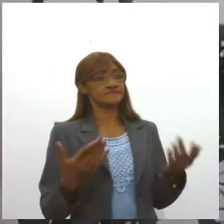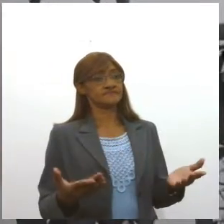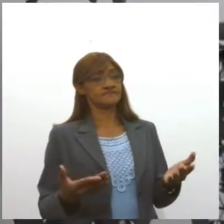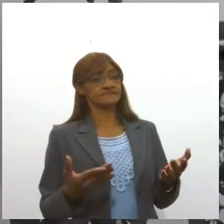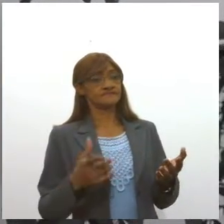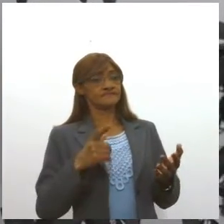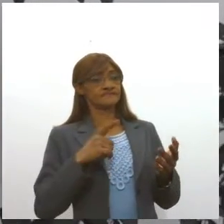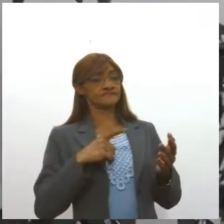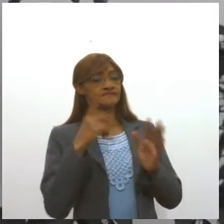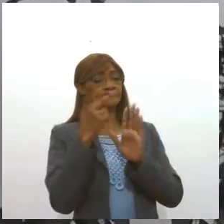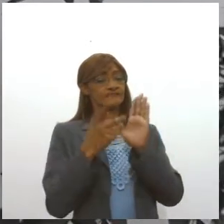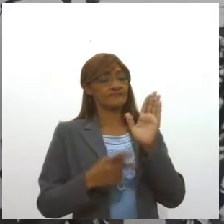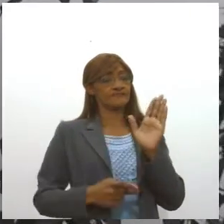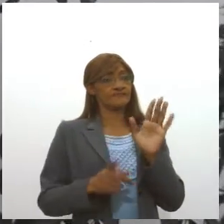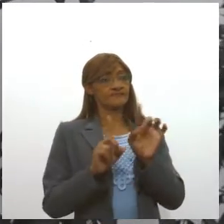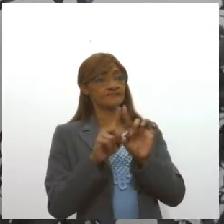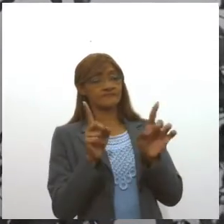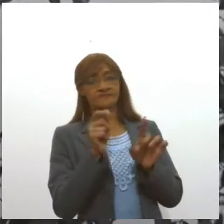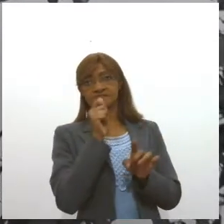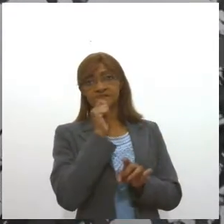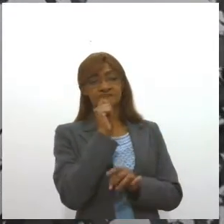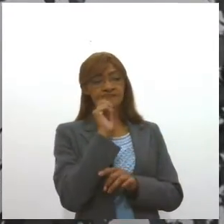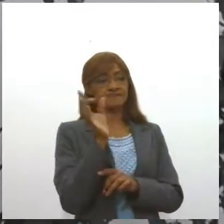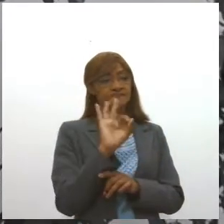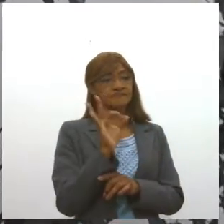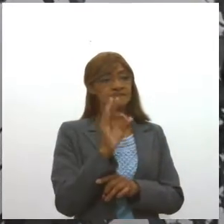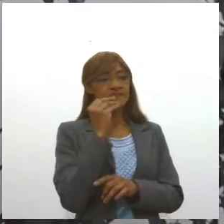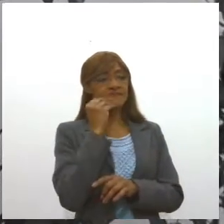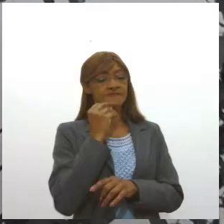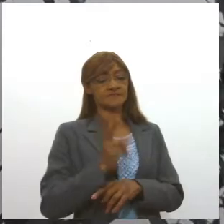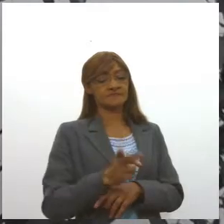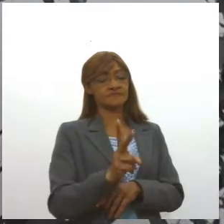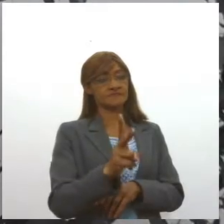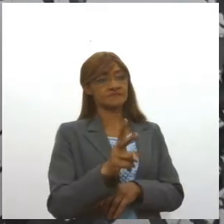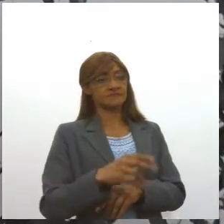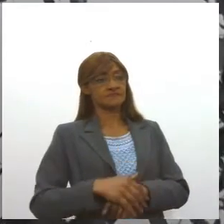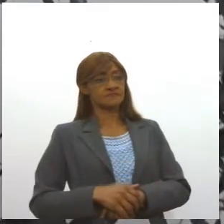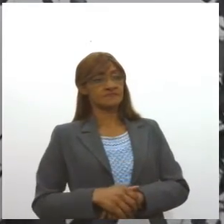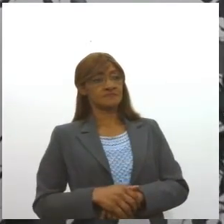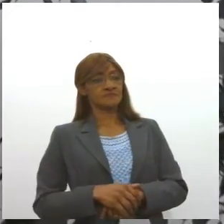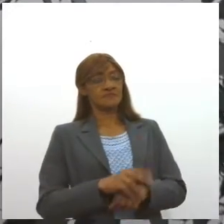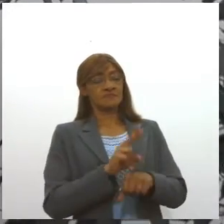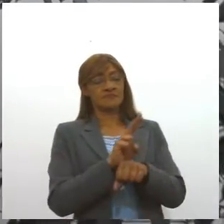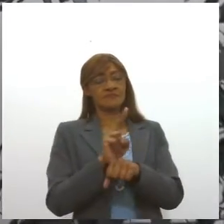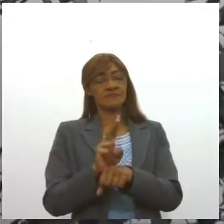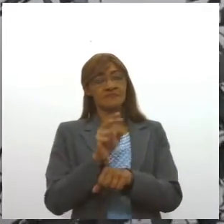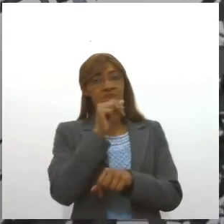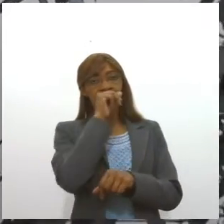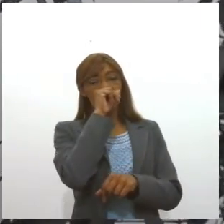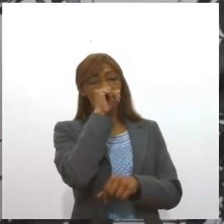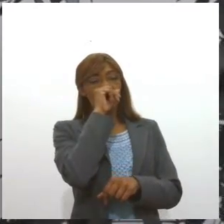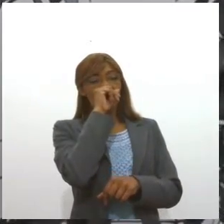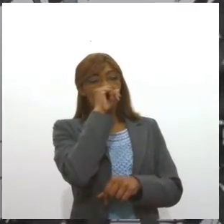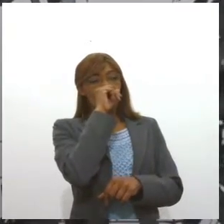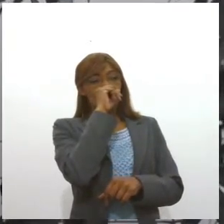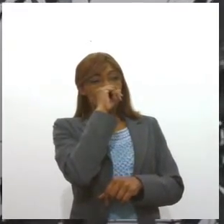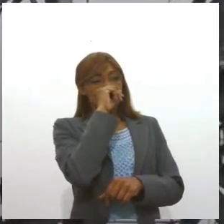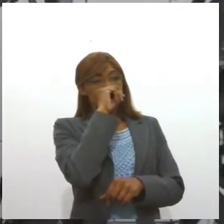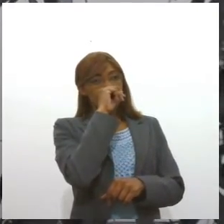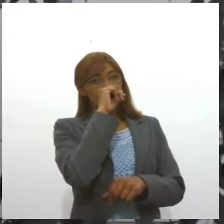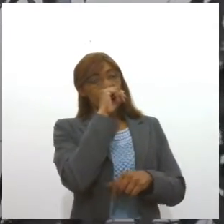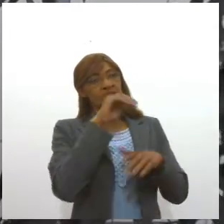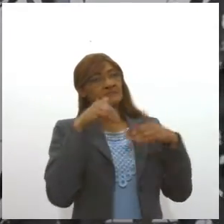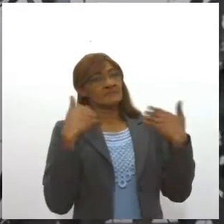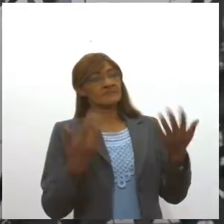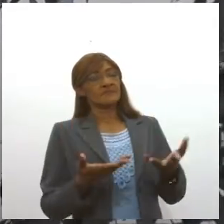arquitetônico e não se dar continuidade ao processo. Está certo? Guardar e não dar continuidade. Isso se trata de